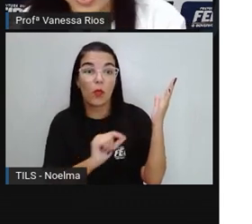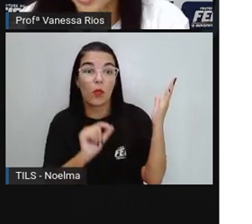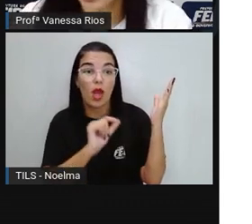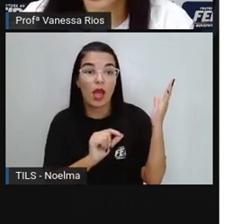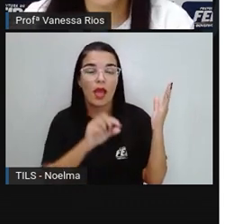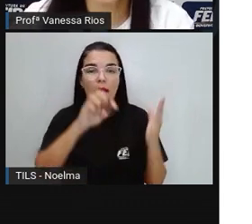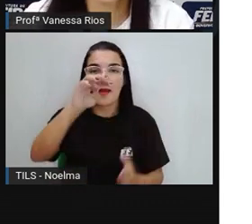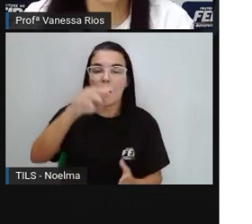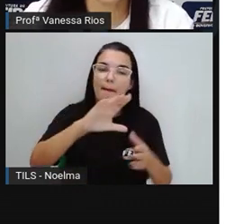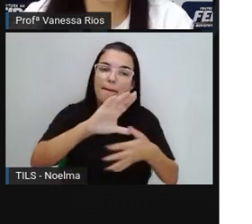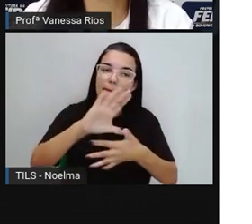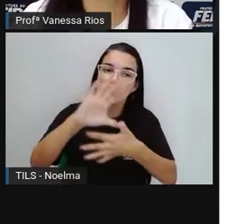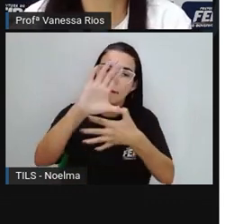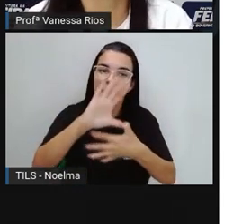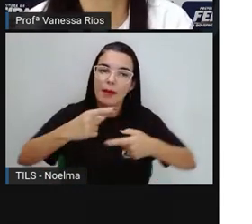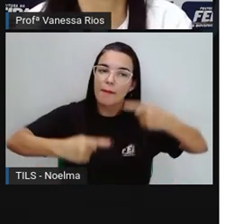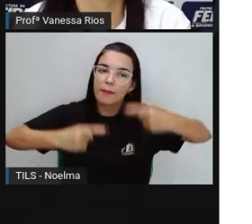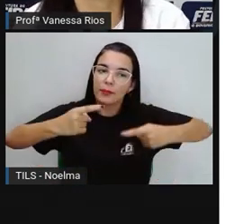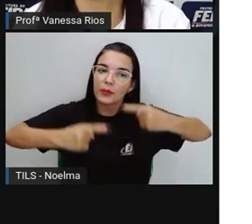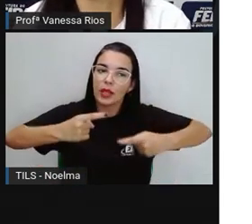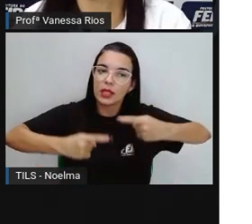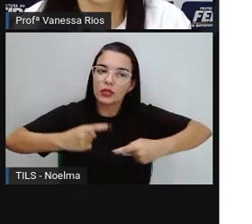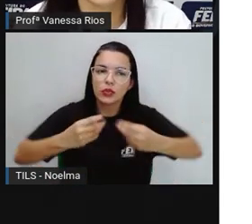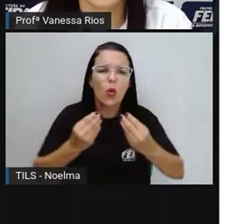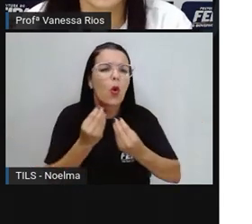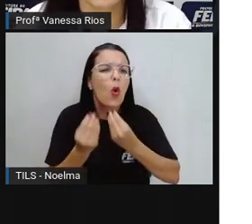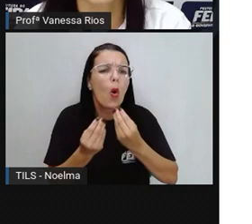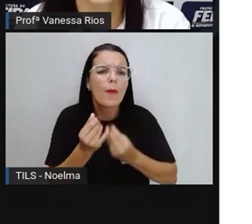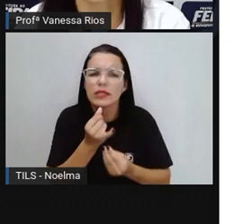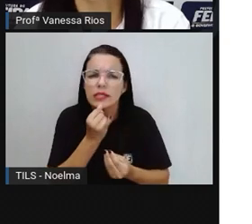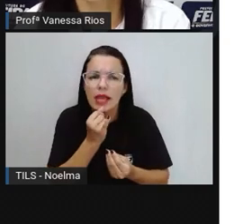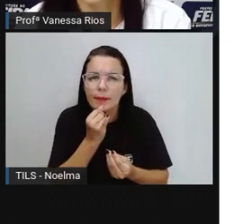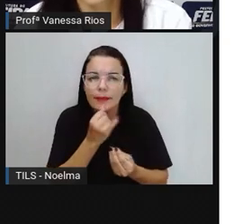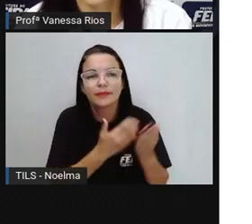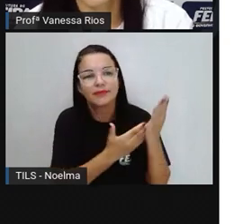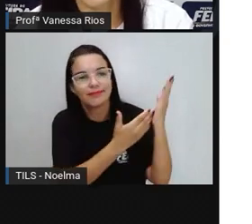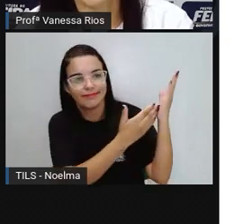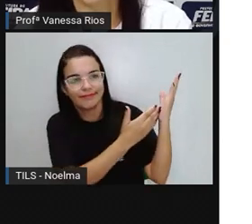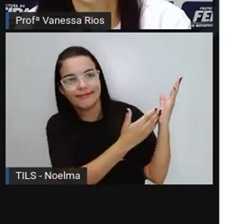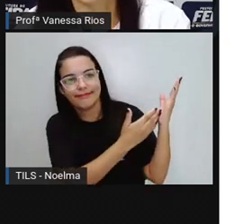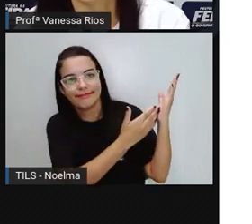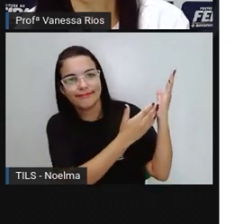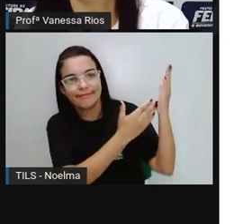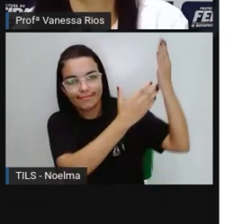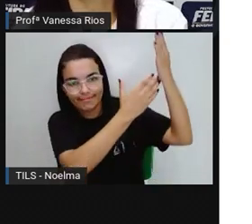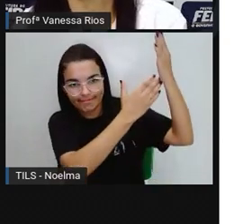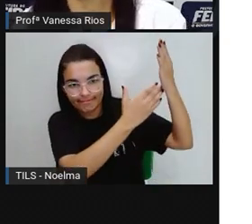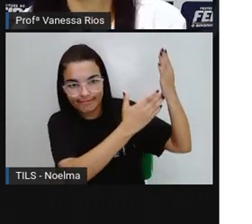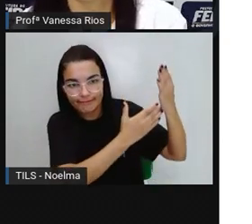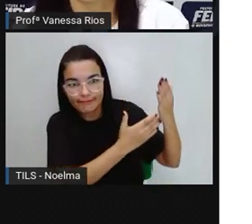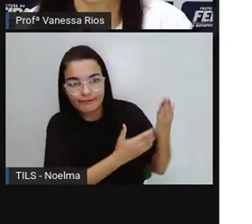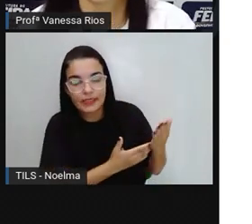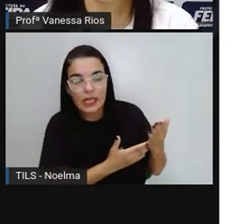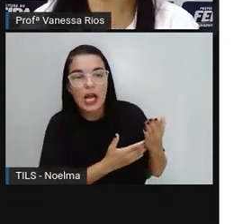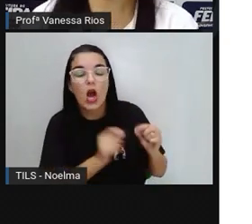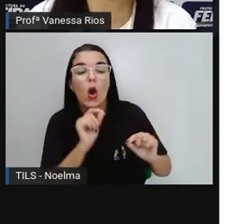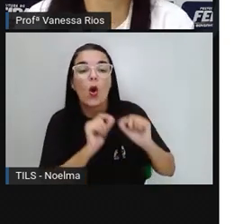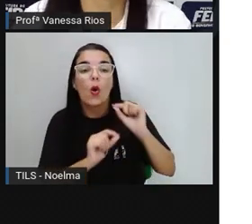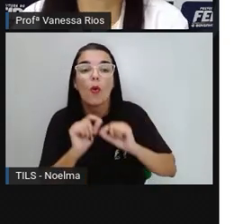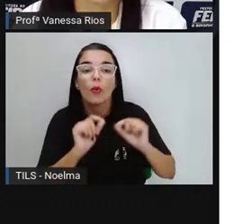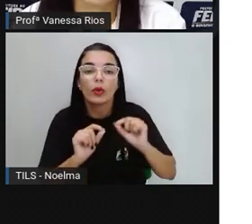políticos. E como é um exemplo, Proto, um mapa político, né? O mapa político, ele utiliza, às vezes, essas